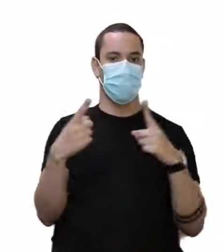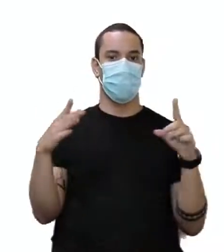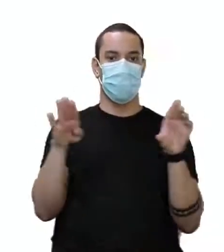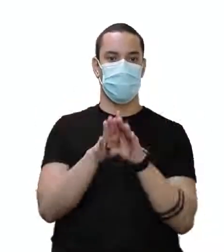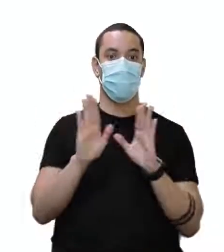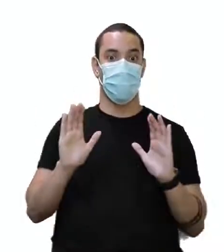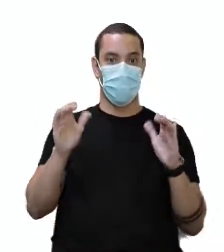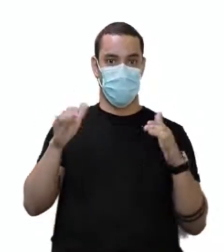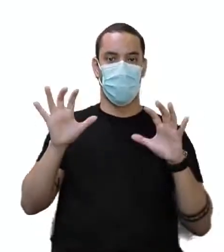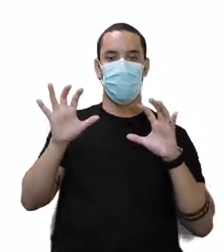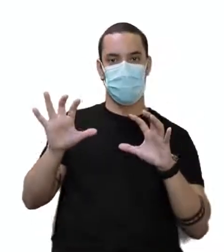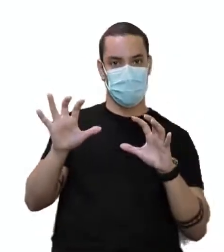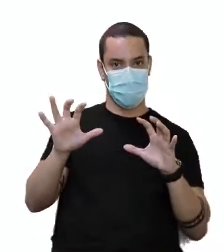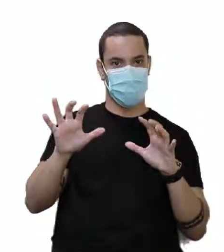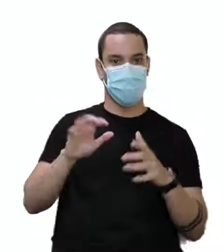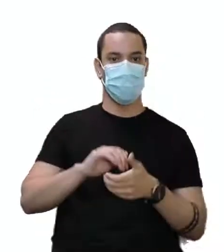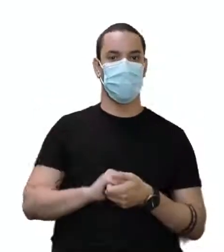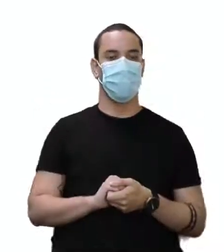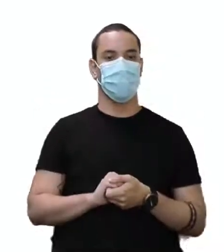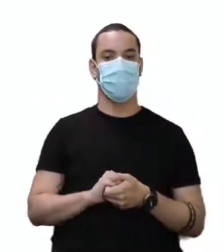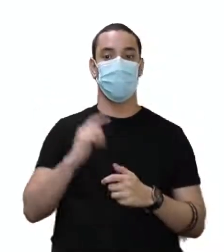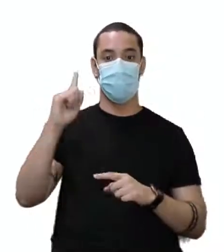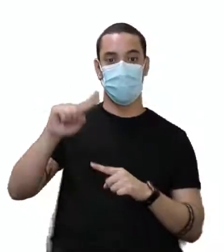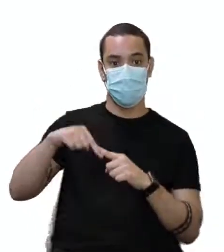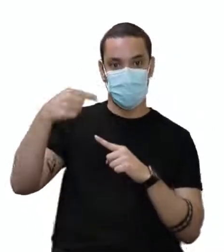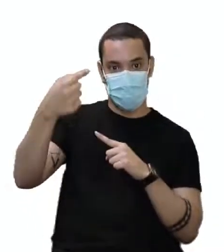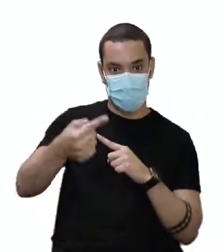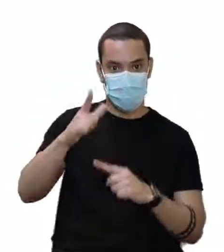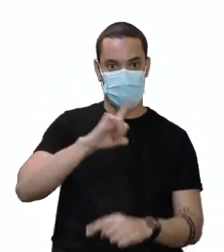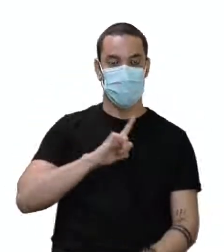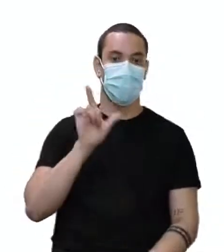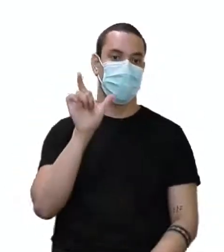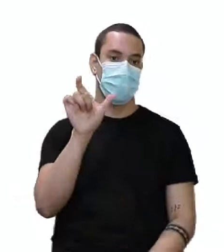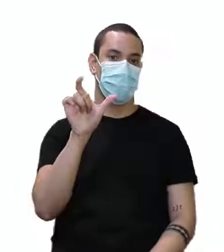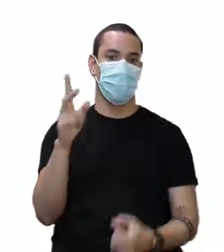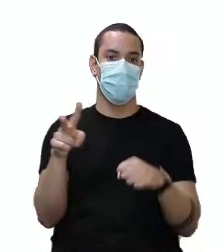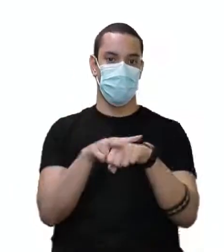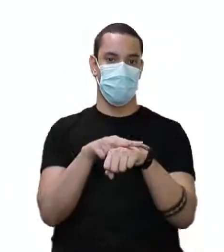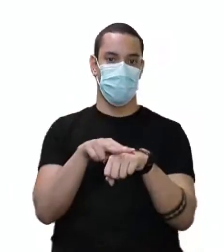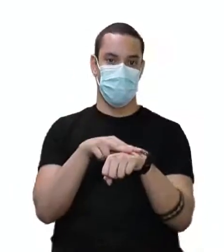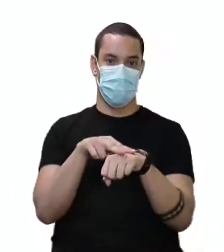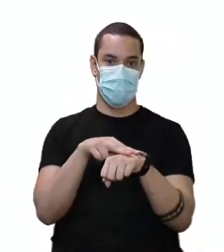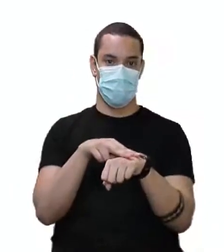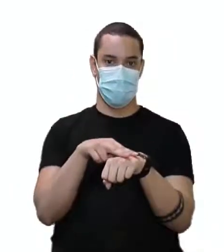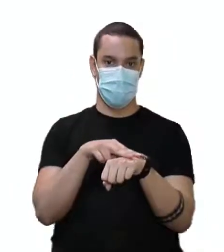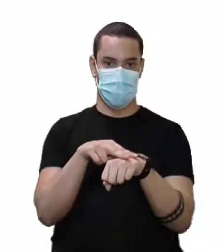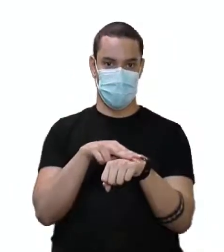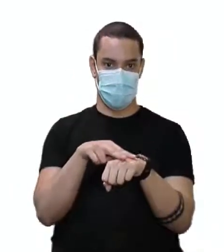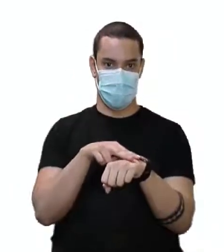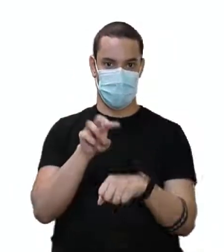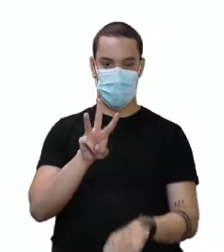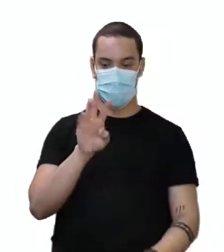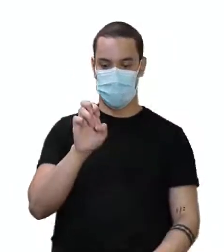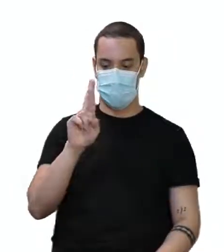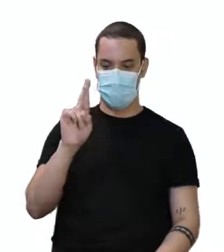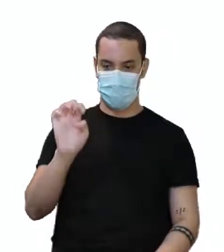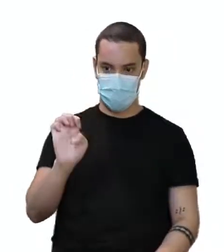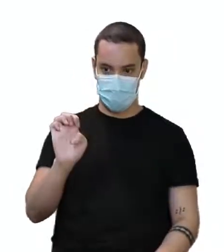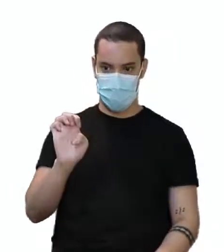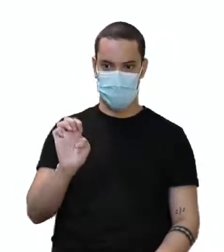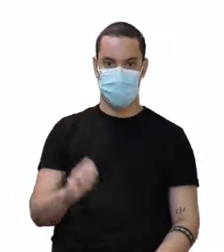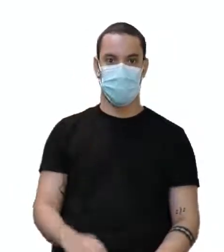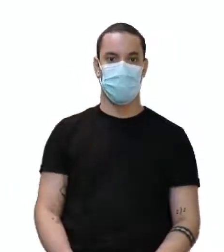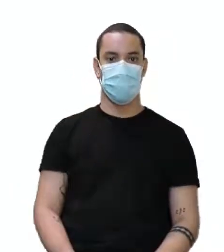uma pergunta, o foco é esse. É esse. Logo depois, você vai ver uma palavrinha em verde, destacada. Were. Were.